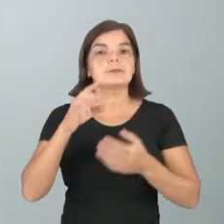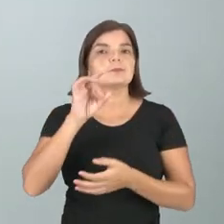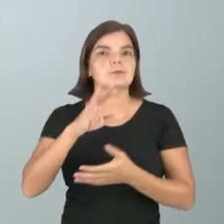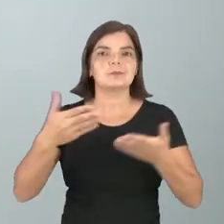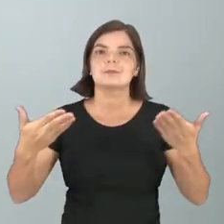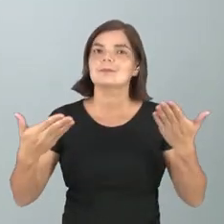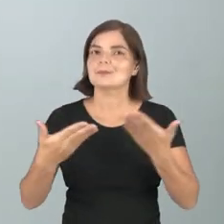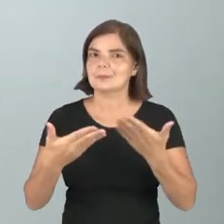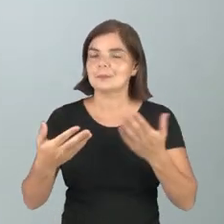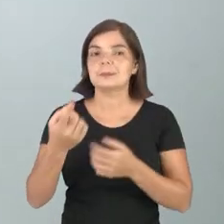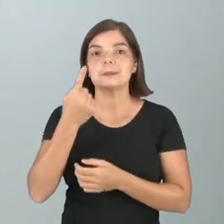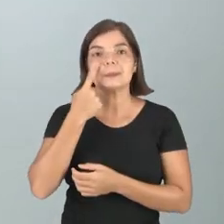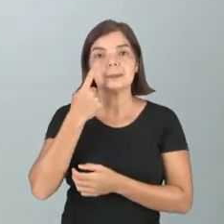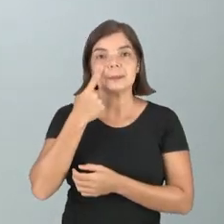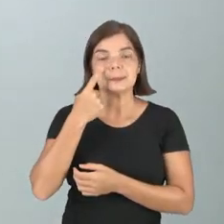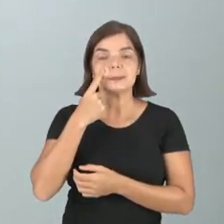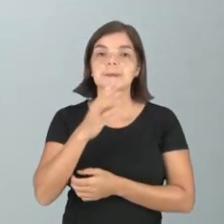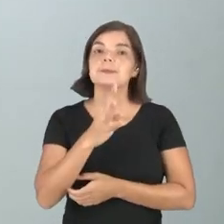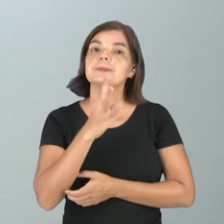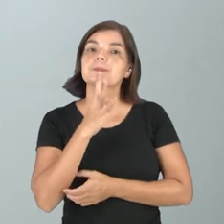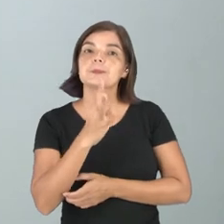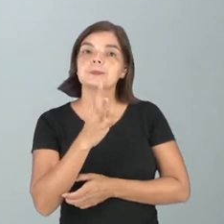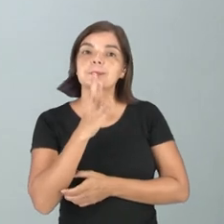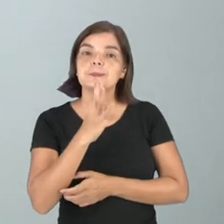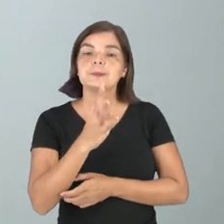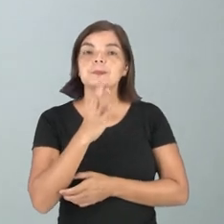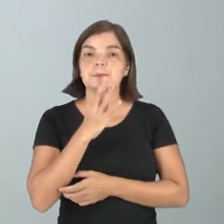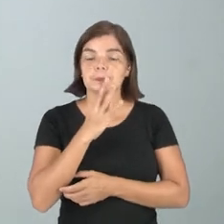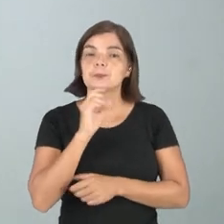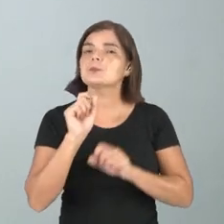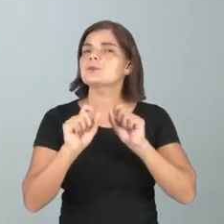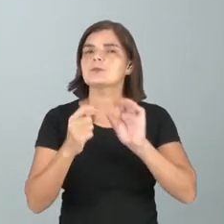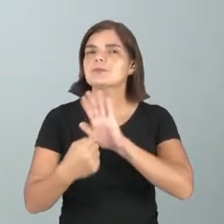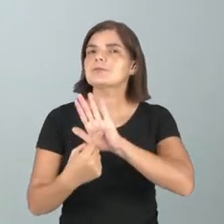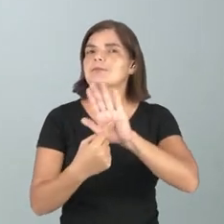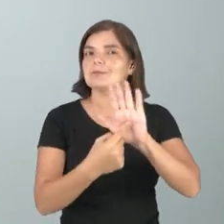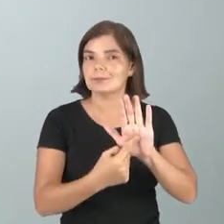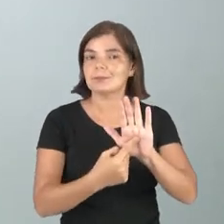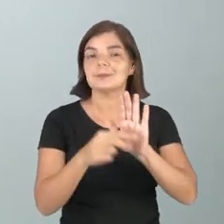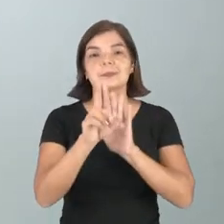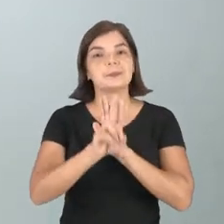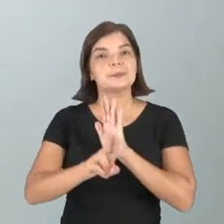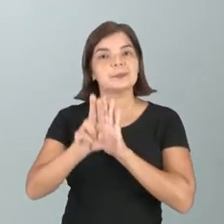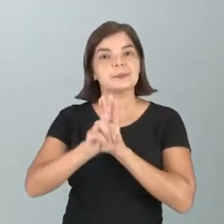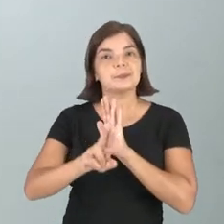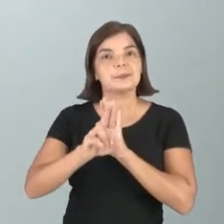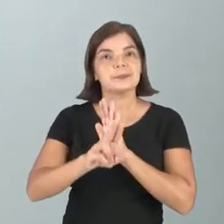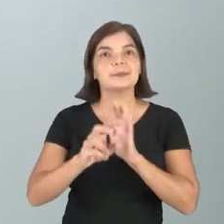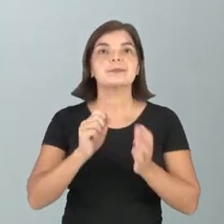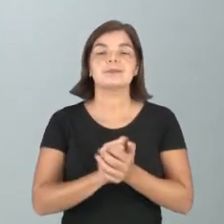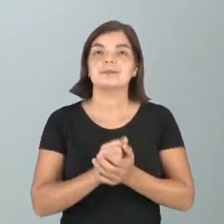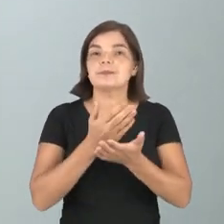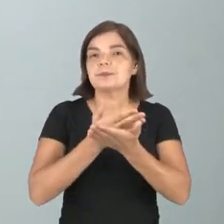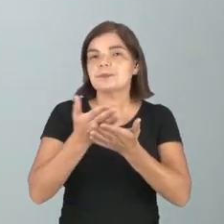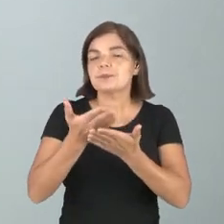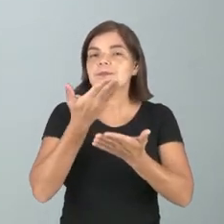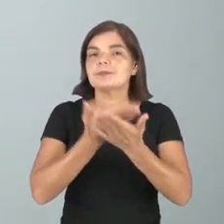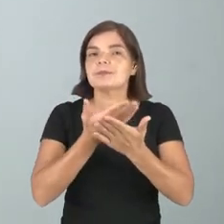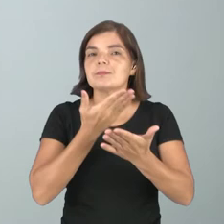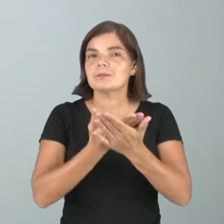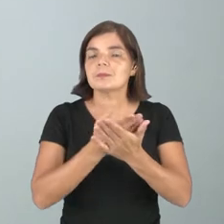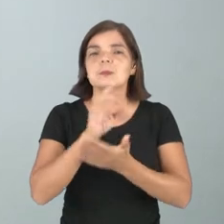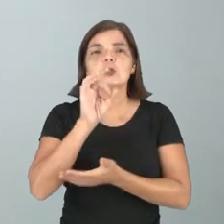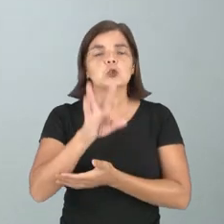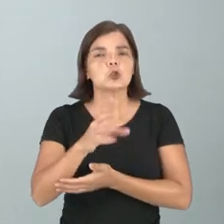vamos reconhecer o recurso expressivo utilizado nele. Que ele, no início da aula, foi utilizado somente para mostrar